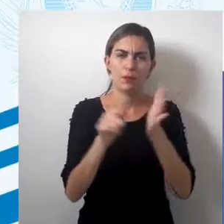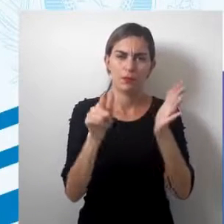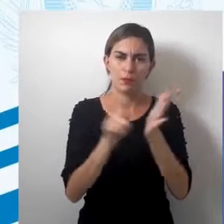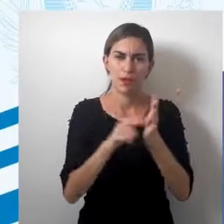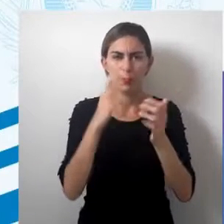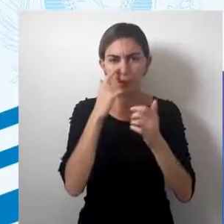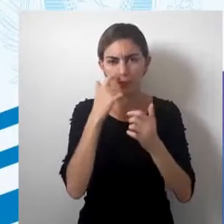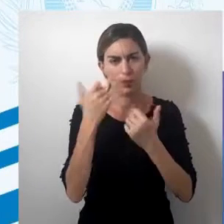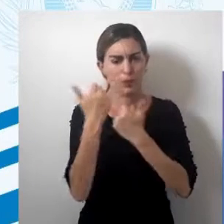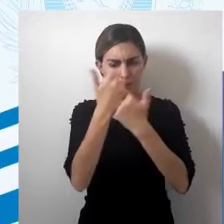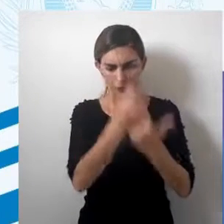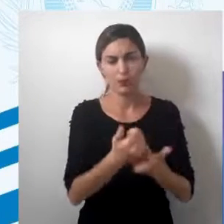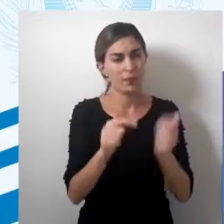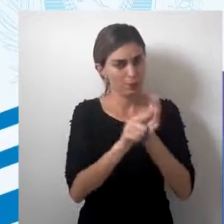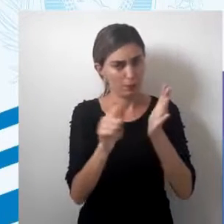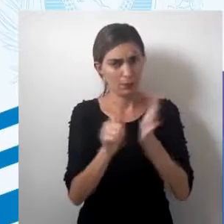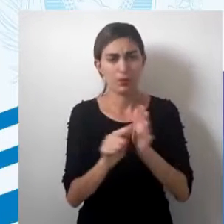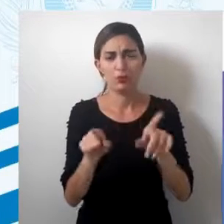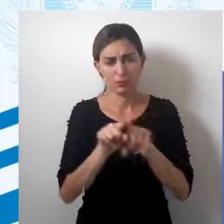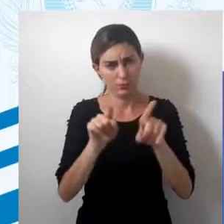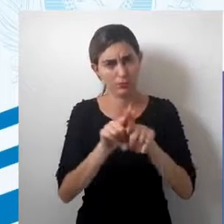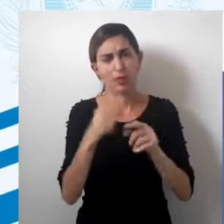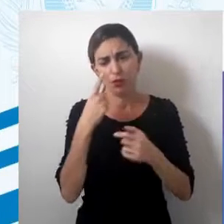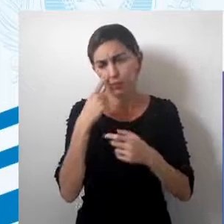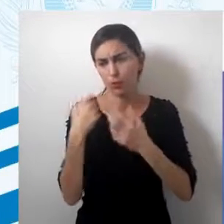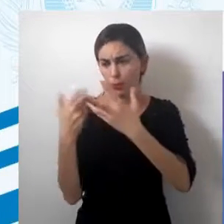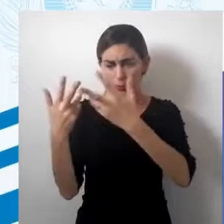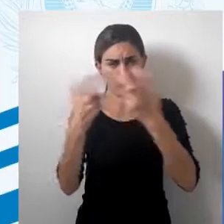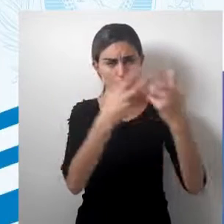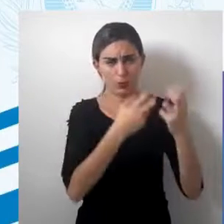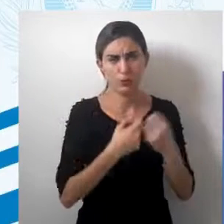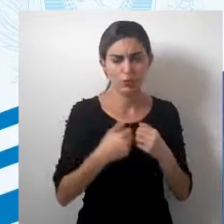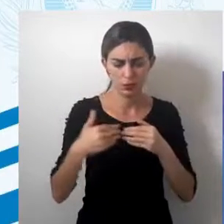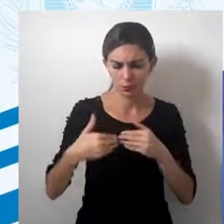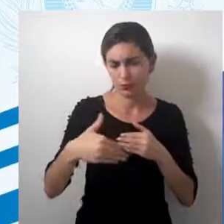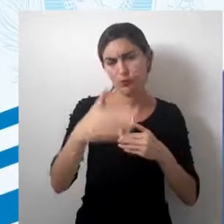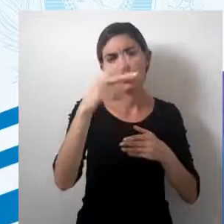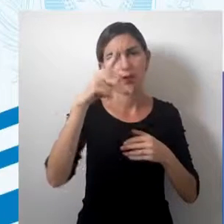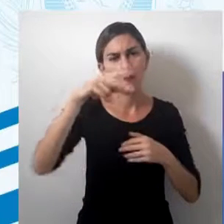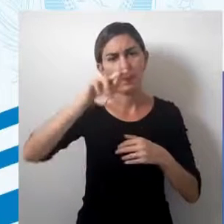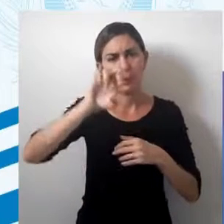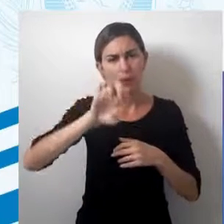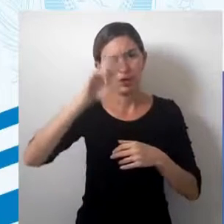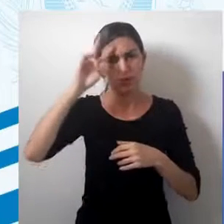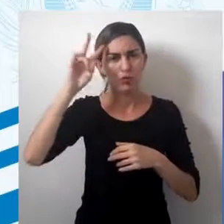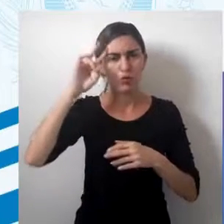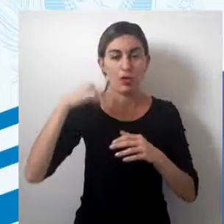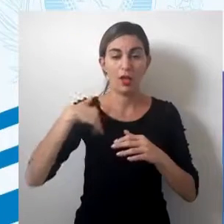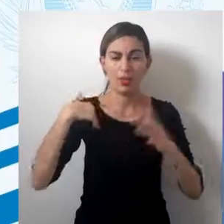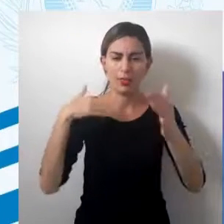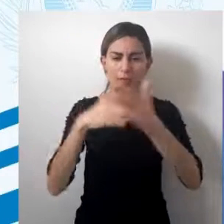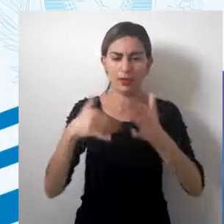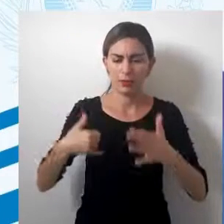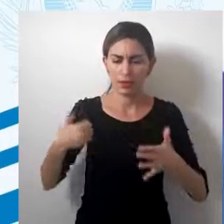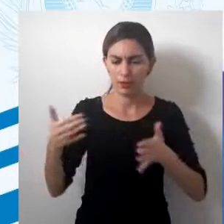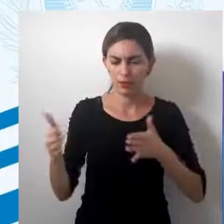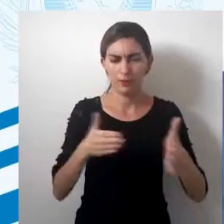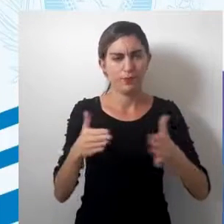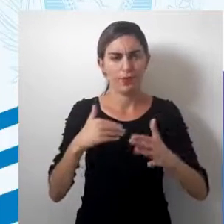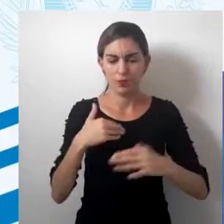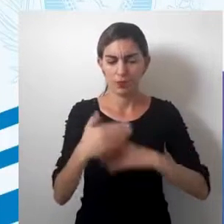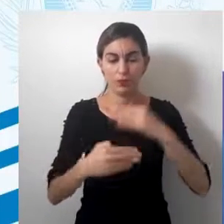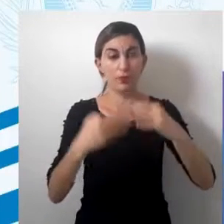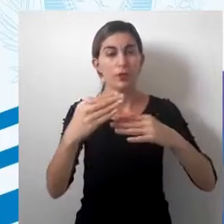observa que, do momento que parte da pré-história até a Idade Antiga, há uma